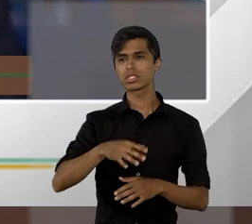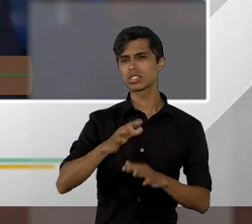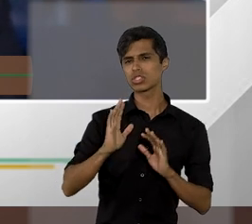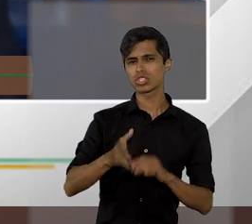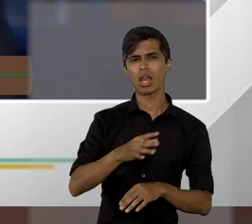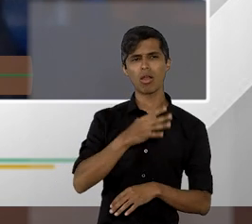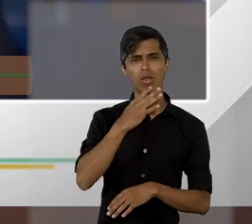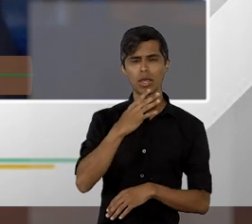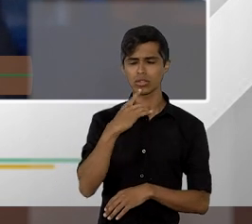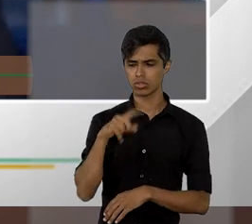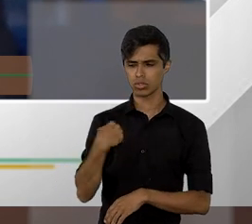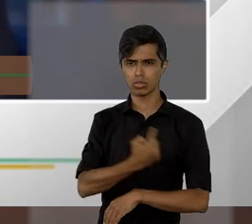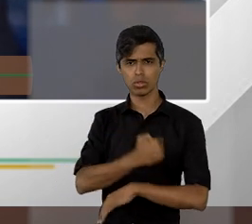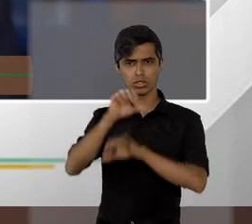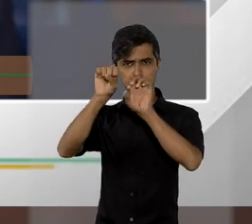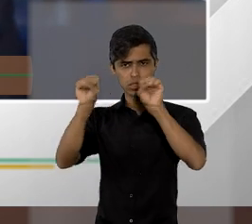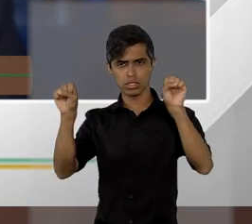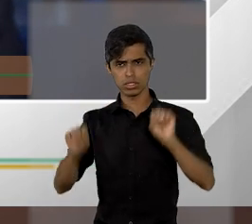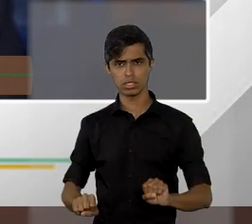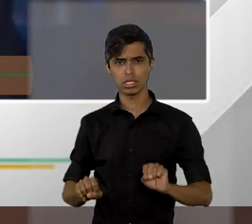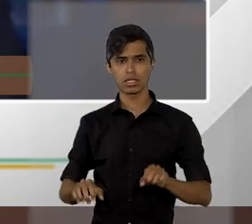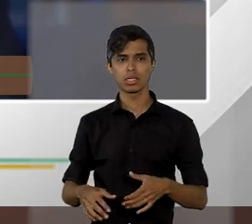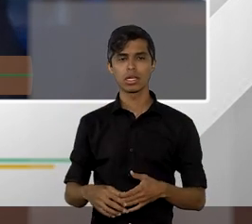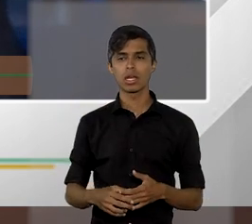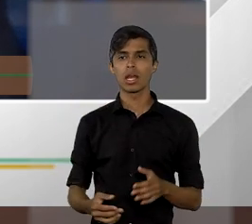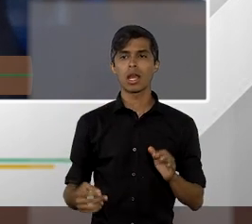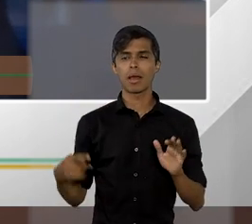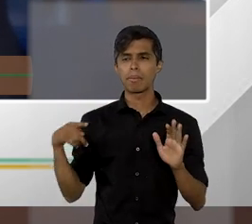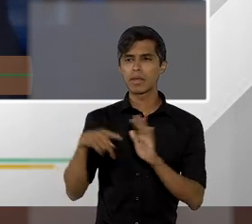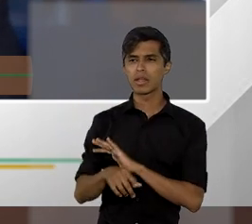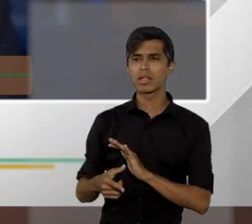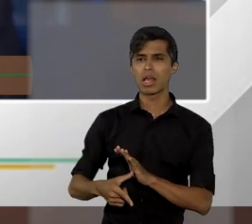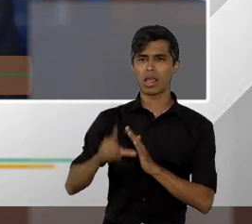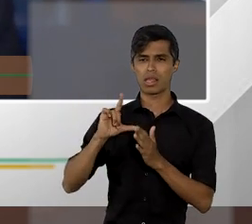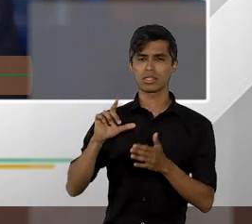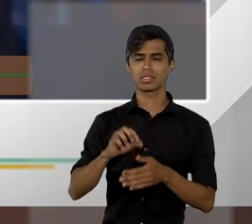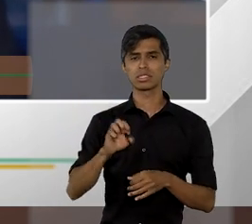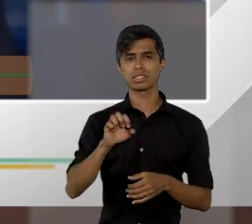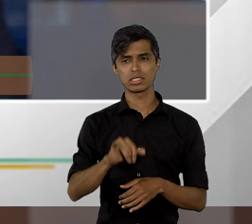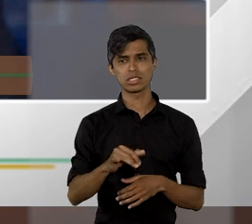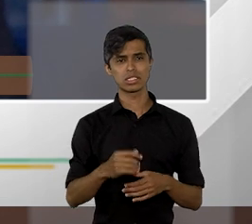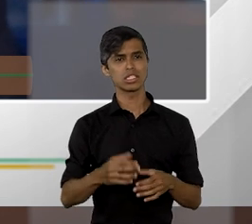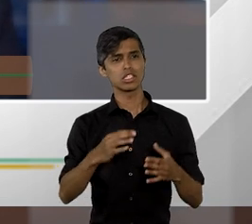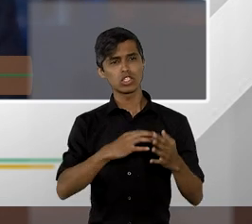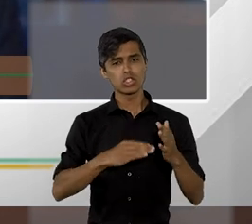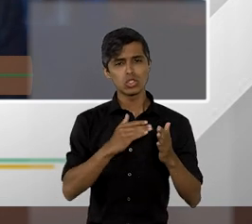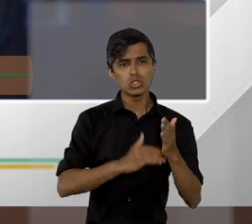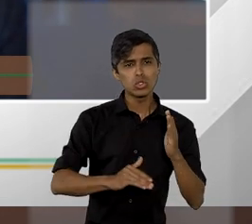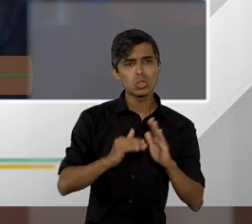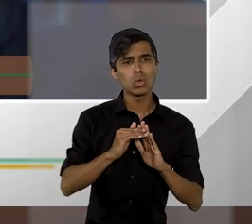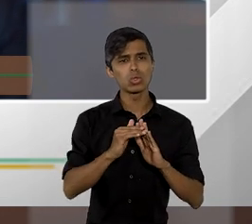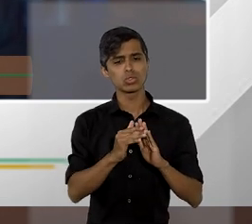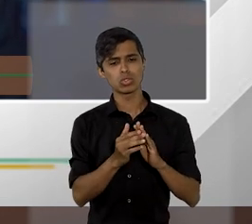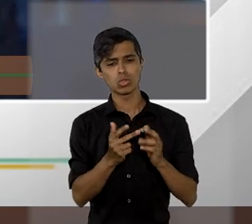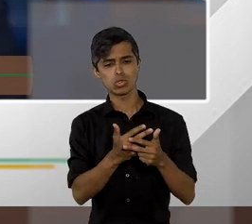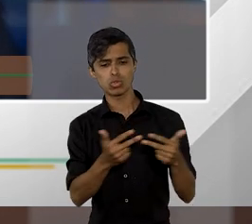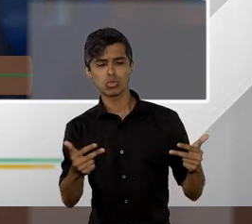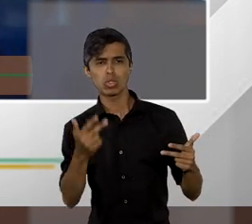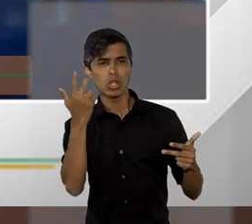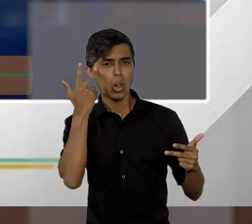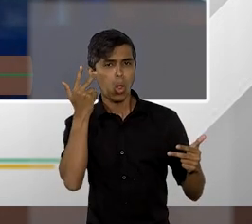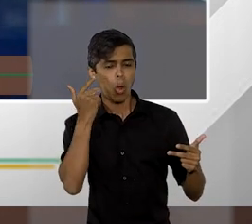pelo nosso sistema, como o pré-questionamento da questão federal, o esgotamento das instâncias ordinárias, a